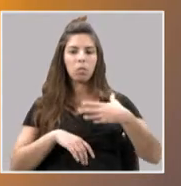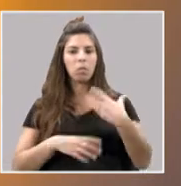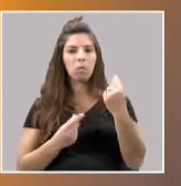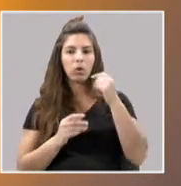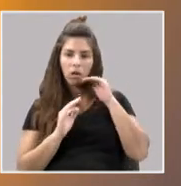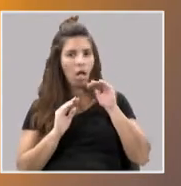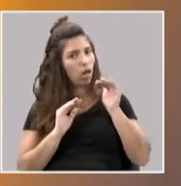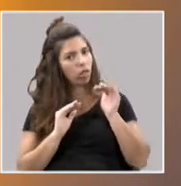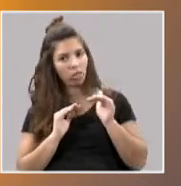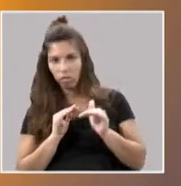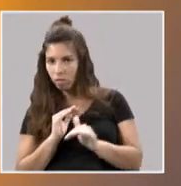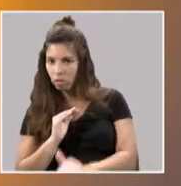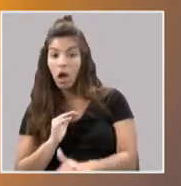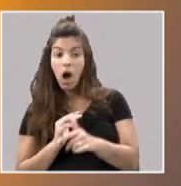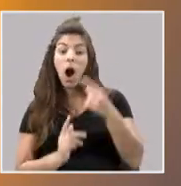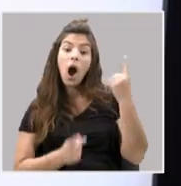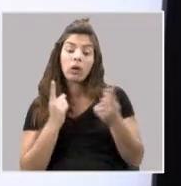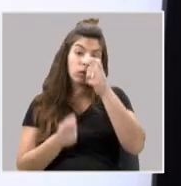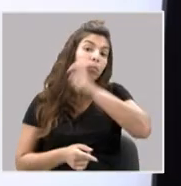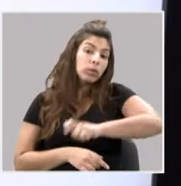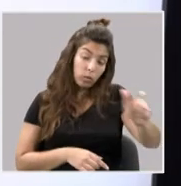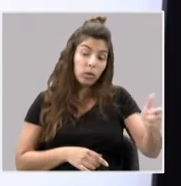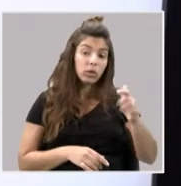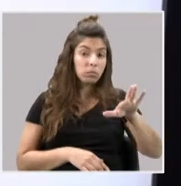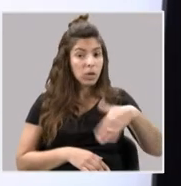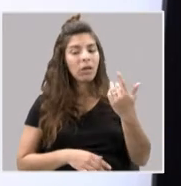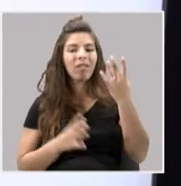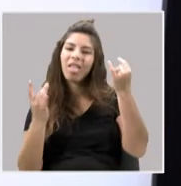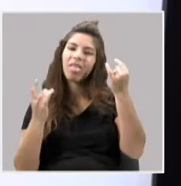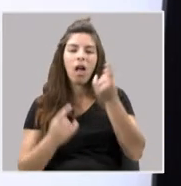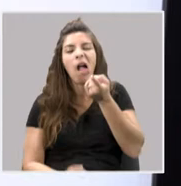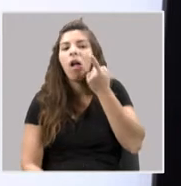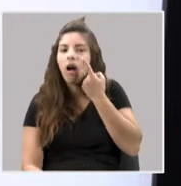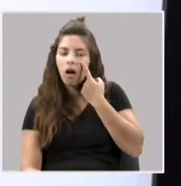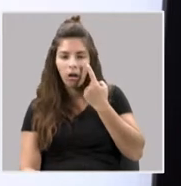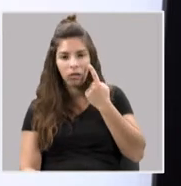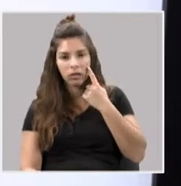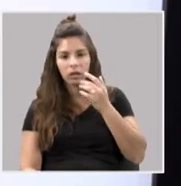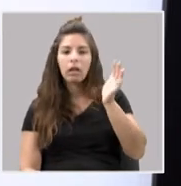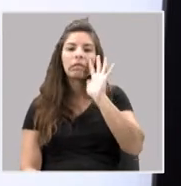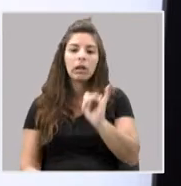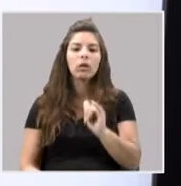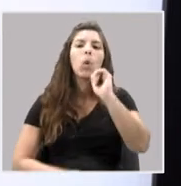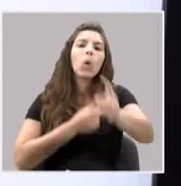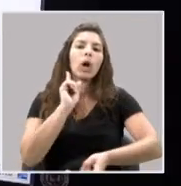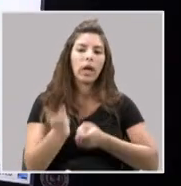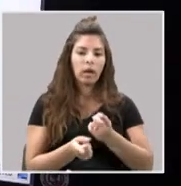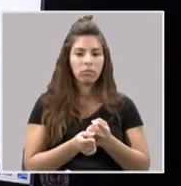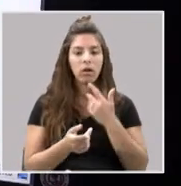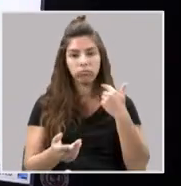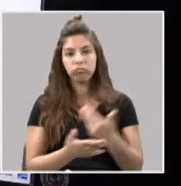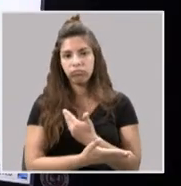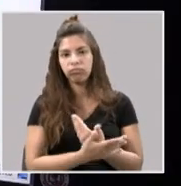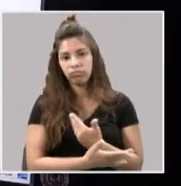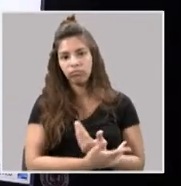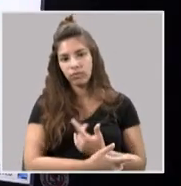tens que estar muito em baixo, mas há pessoas que entraram nisso por brincadeira, por acharem, ah, vou descobrir o que é que isto é,